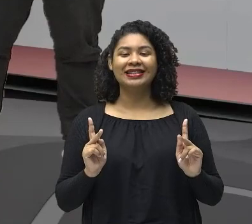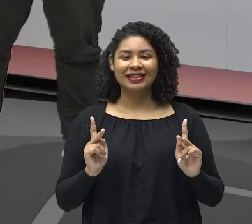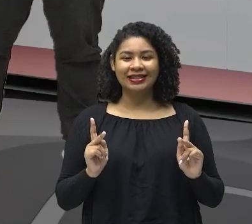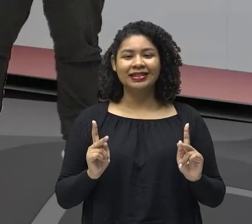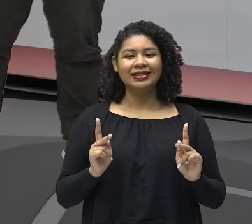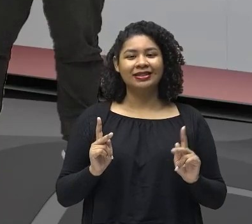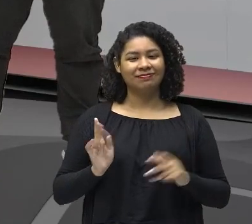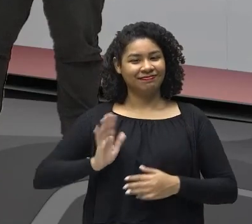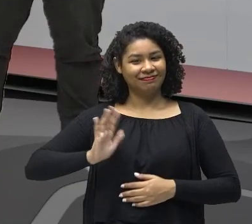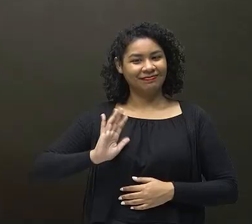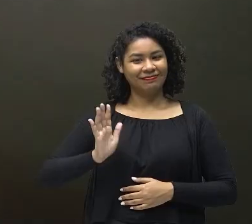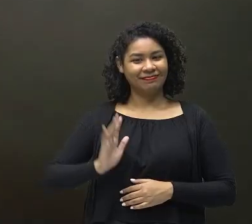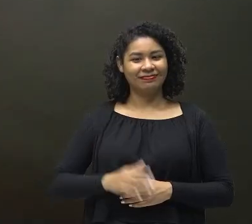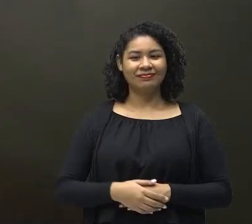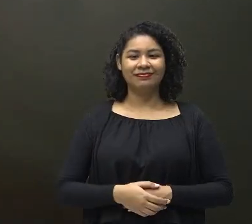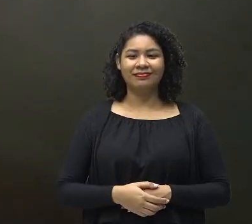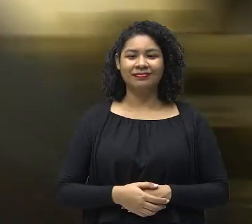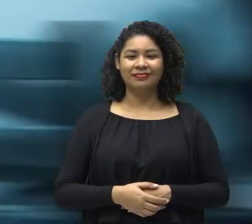excelente Avaliação Para vocês